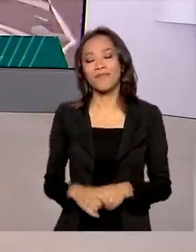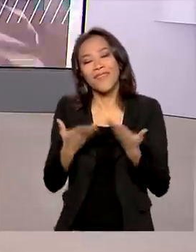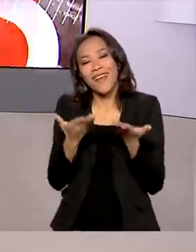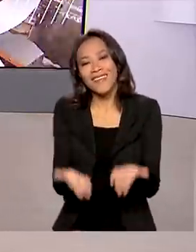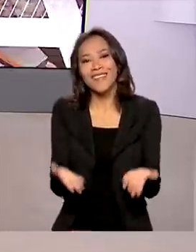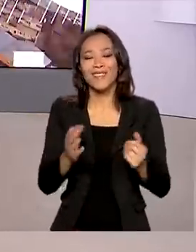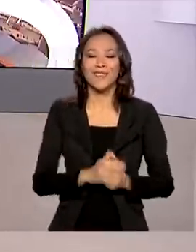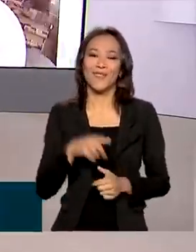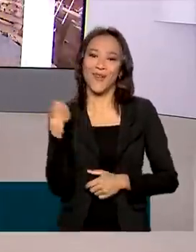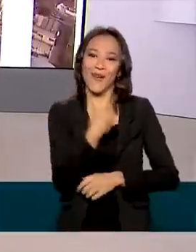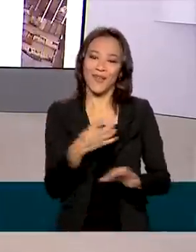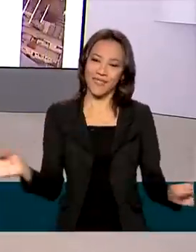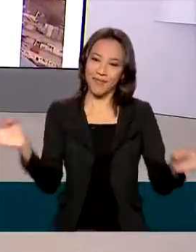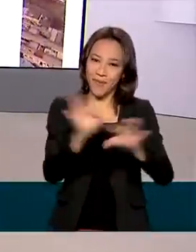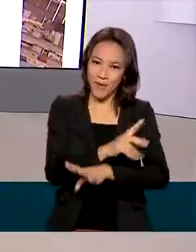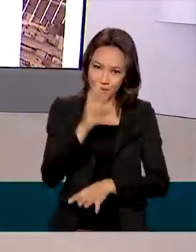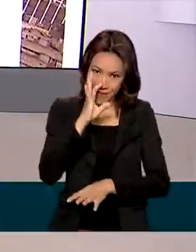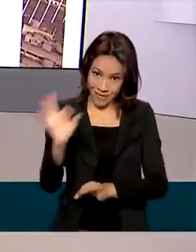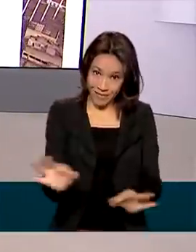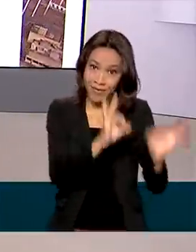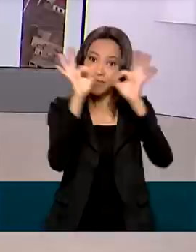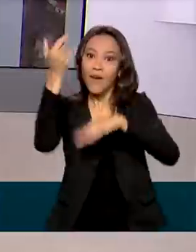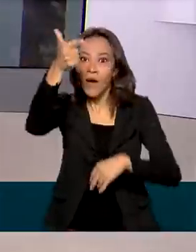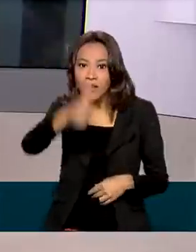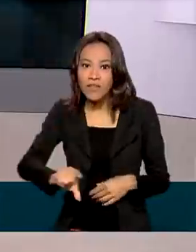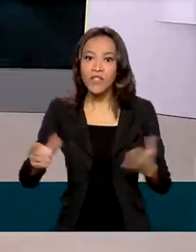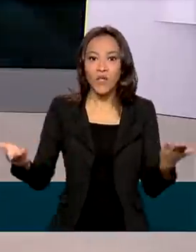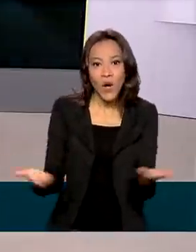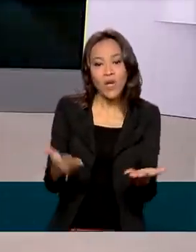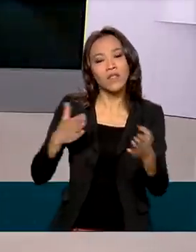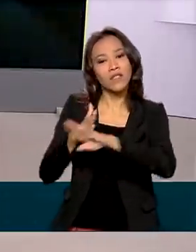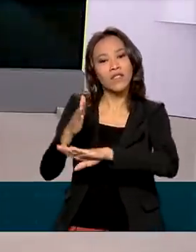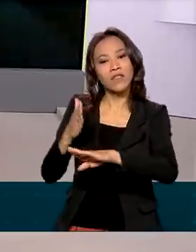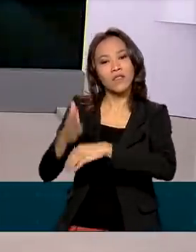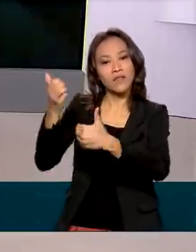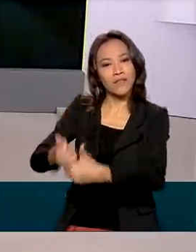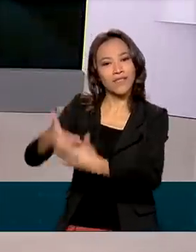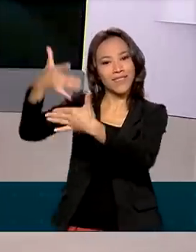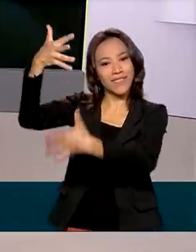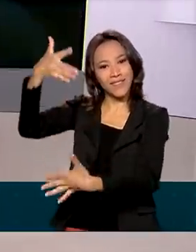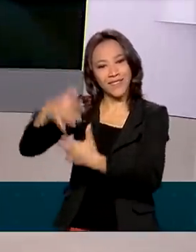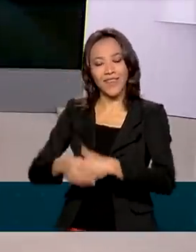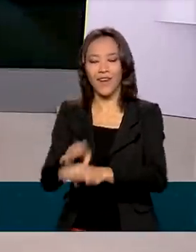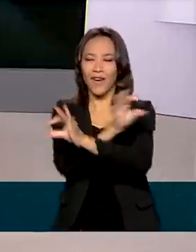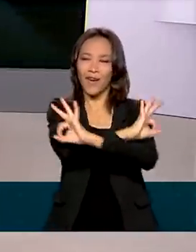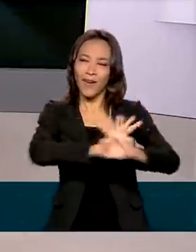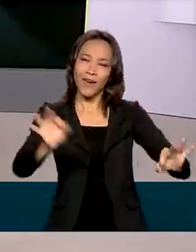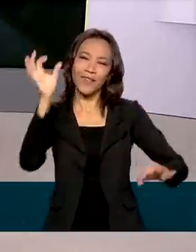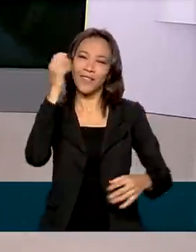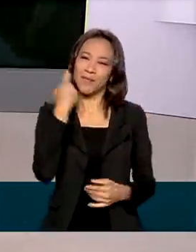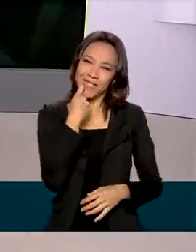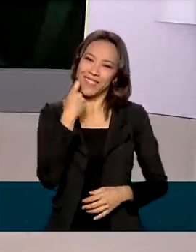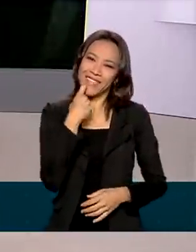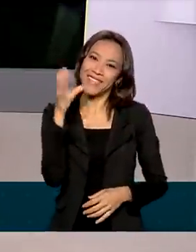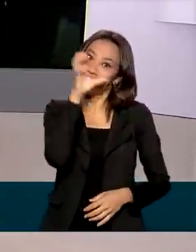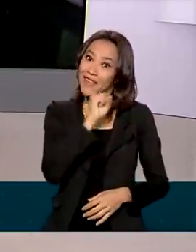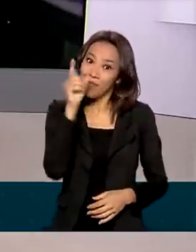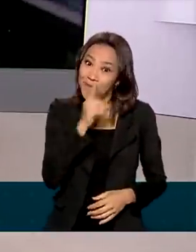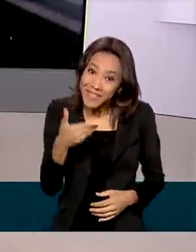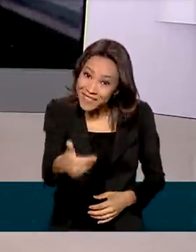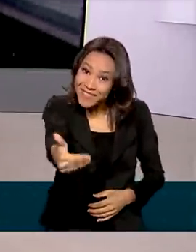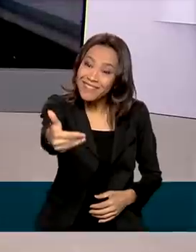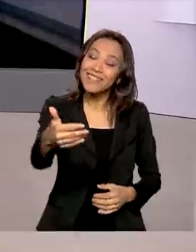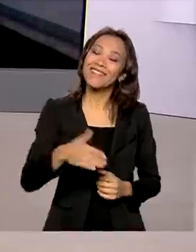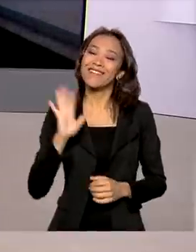isso. O Brasil em Dia termina aqui. Para rever as reportagens de hoje, acesse as nossas redes sociais. Uma ótima sexta-feira para você, um excelente fim de